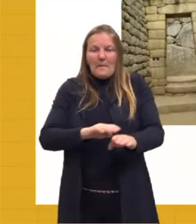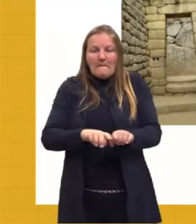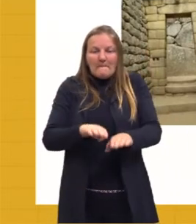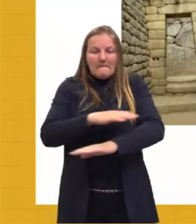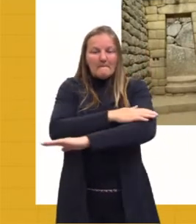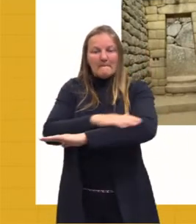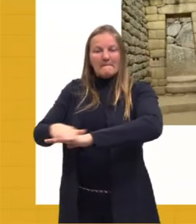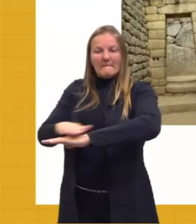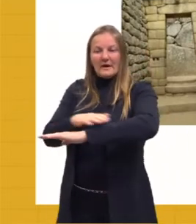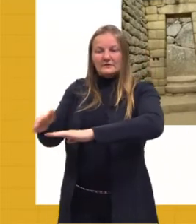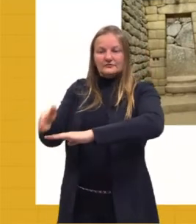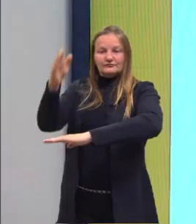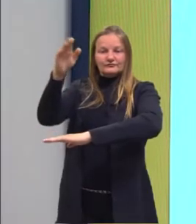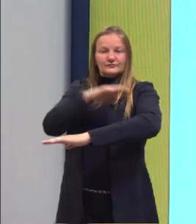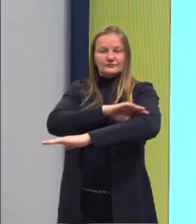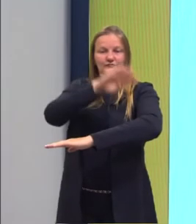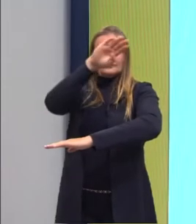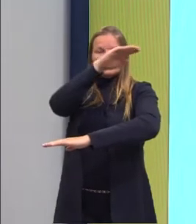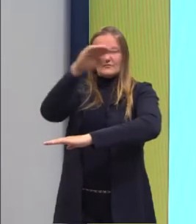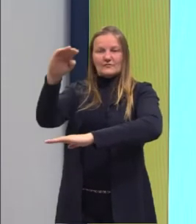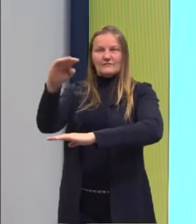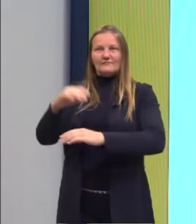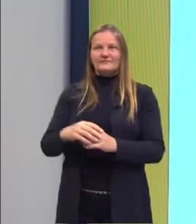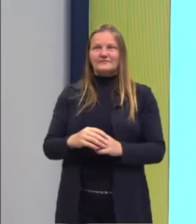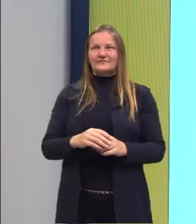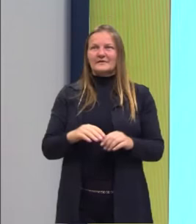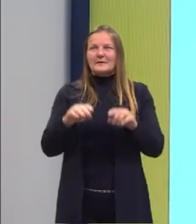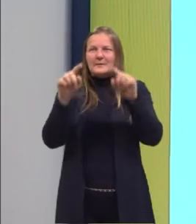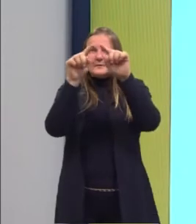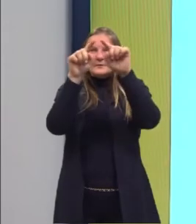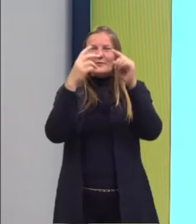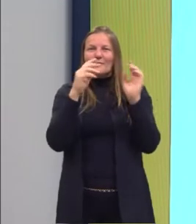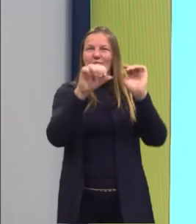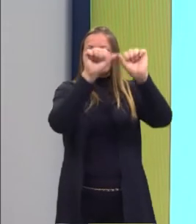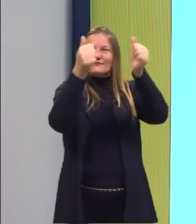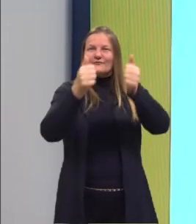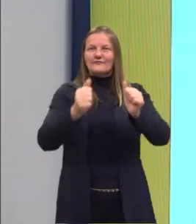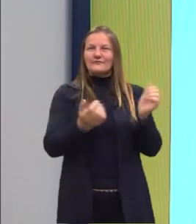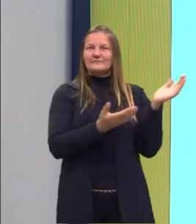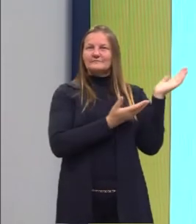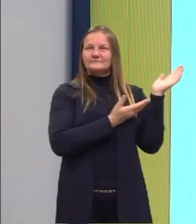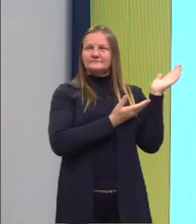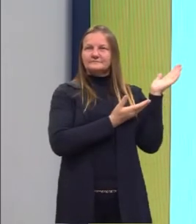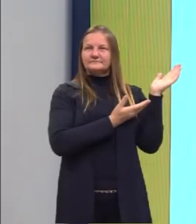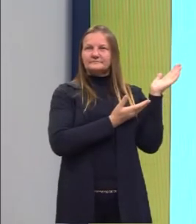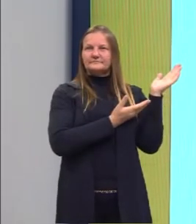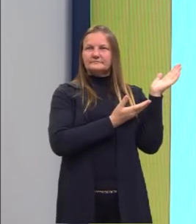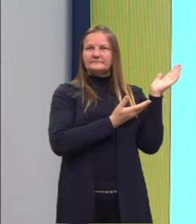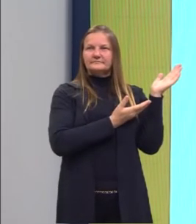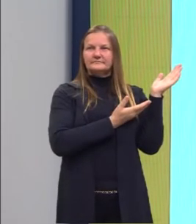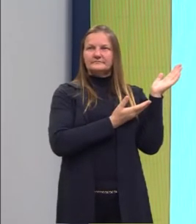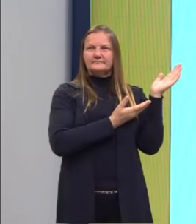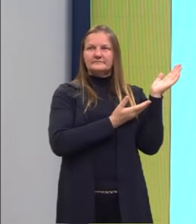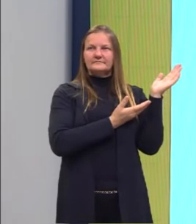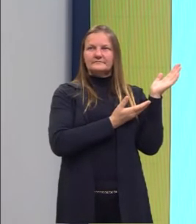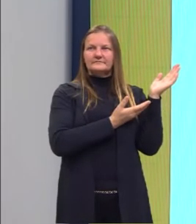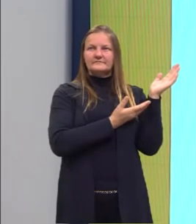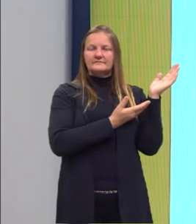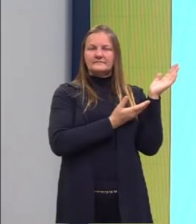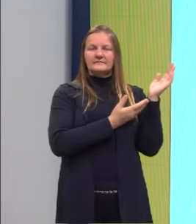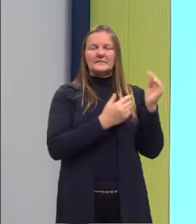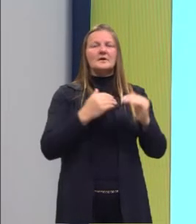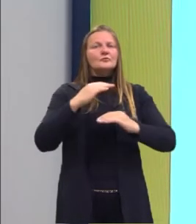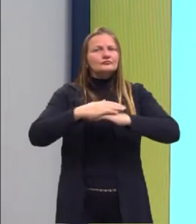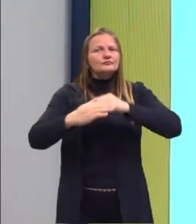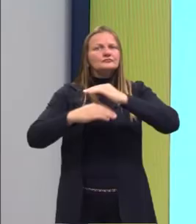é maior do que o topo. Então, nós temos aqui a imagem representando essa informação. Desenvolveu.